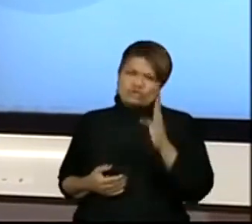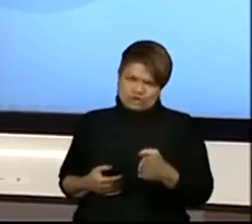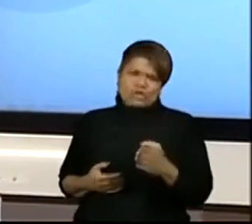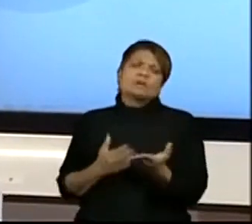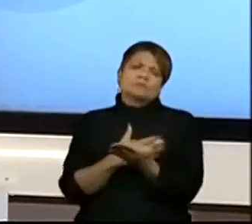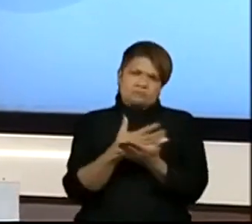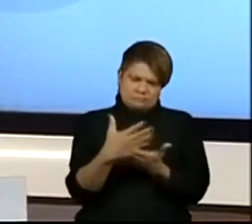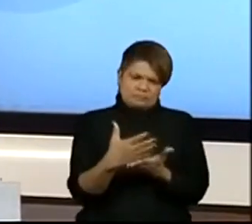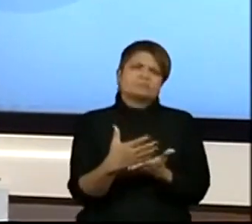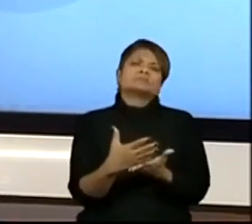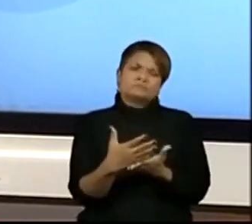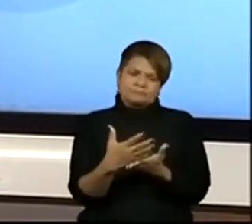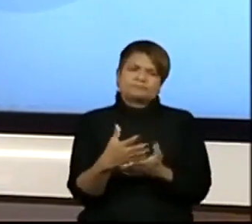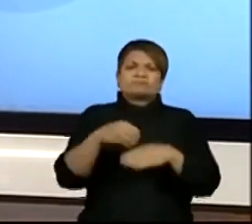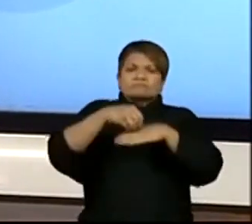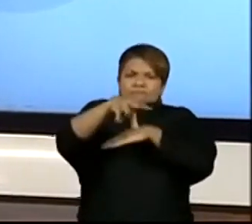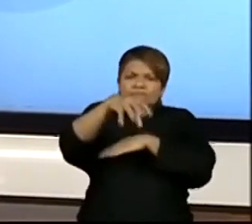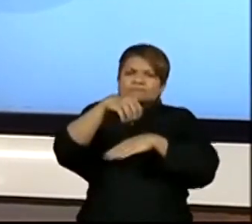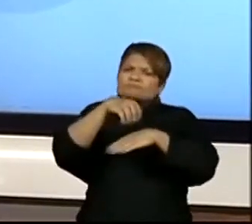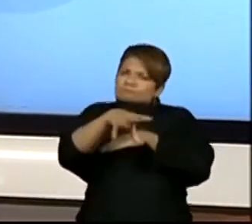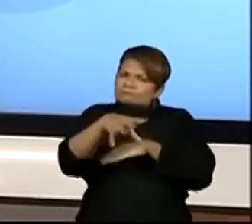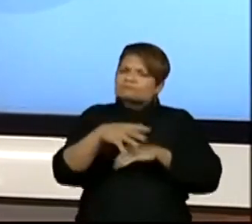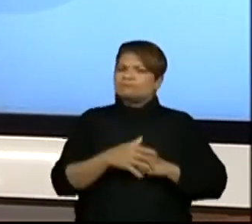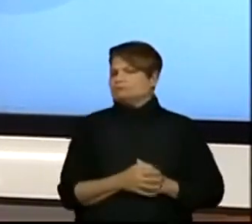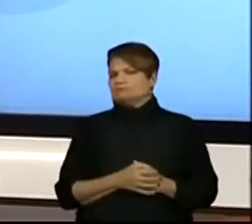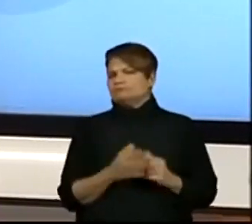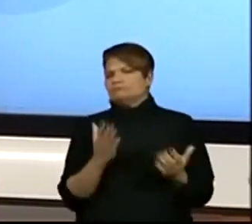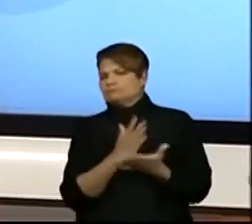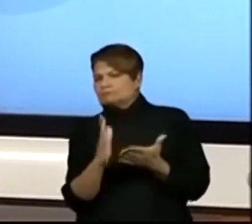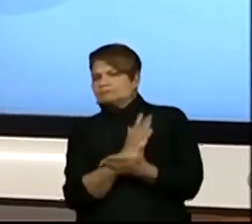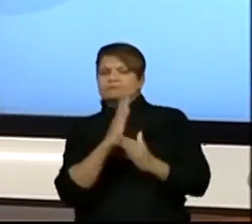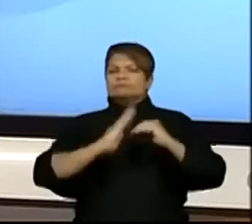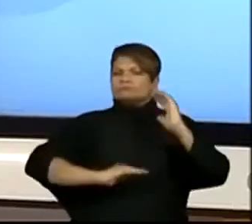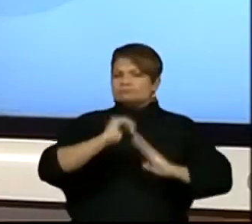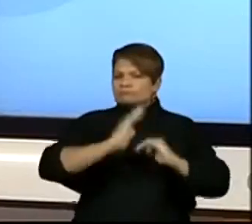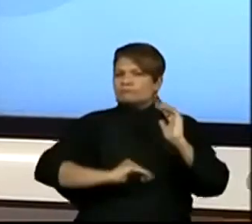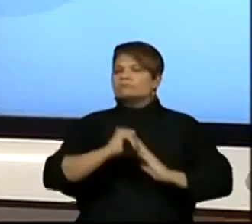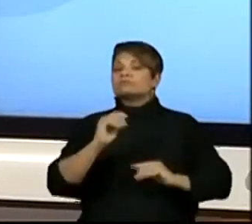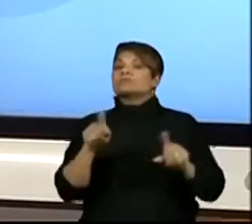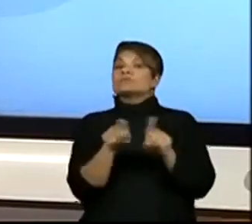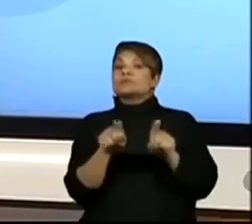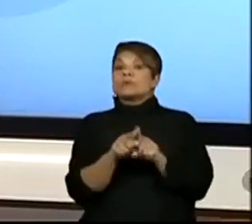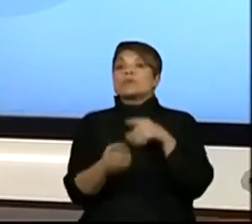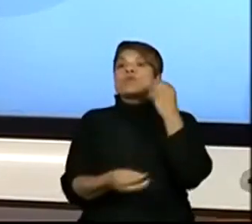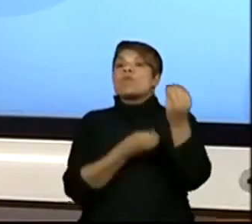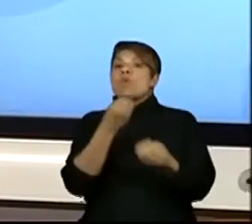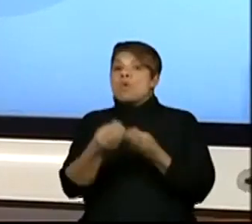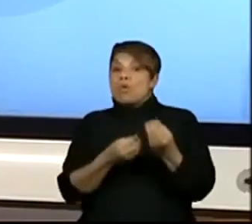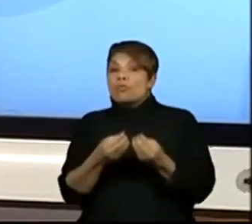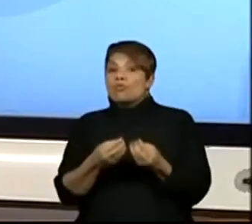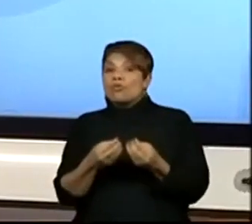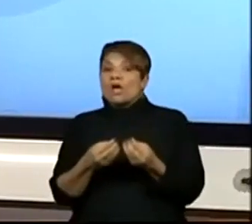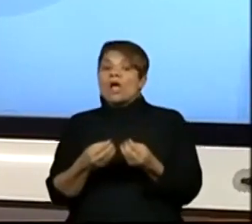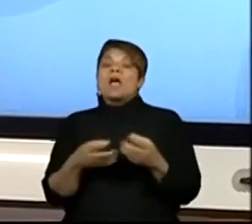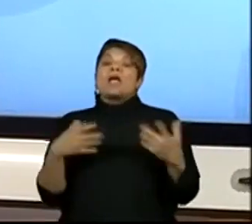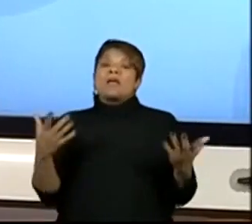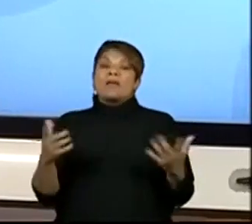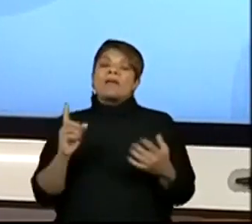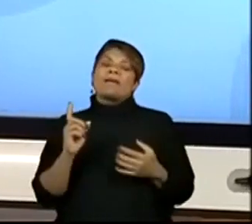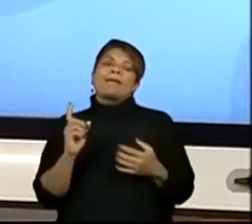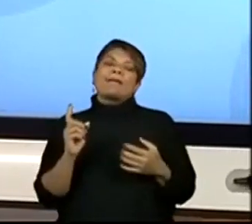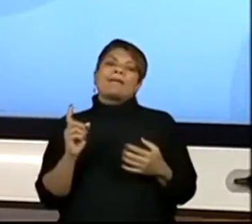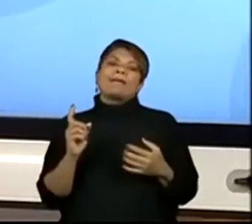começado a dicas, algumas práticas também, de como nós podemos fazer para